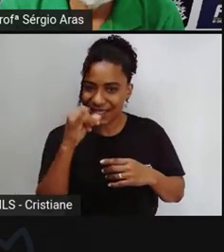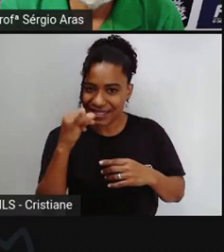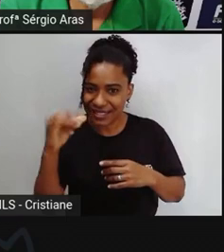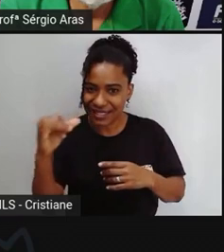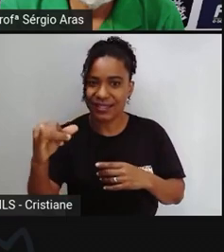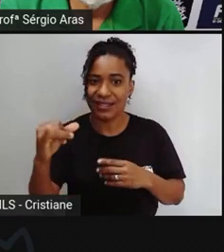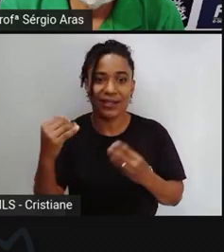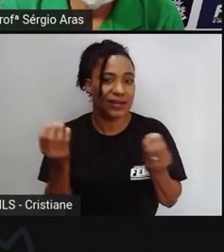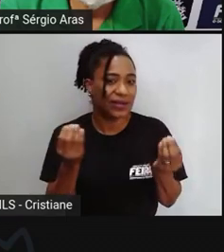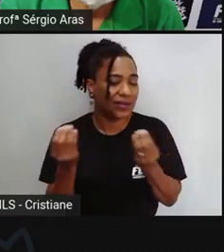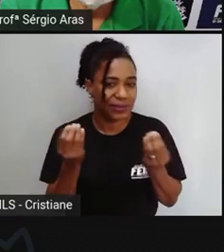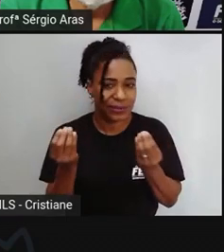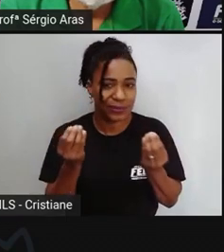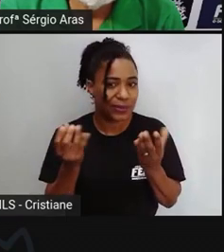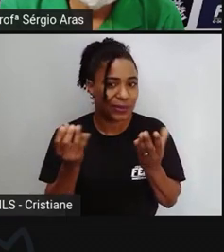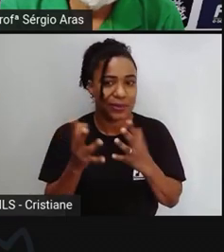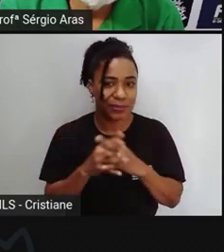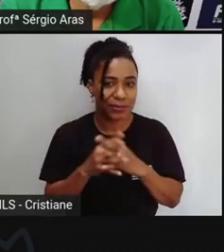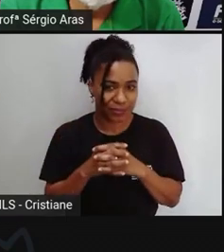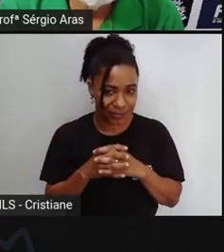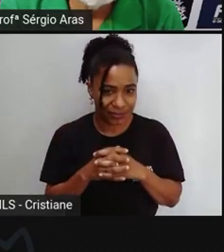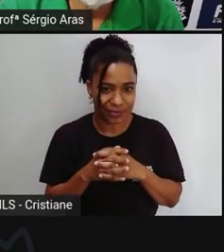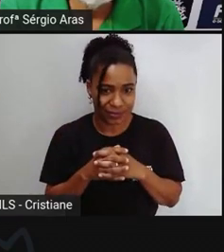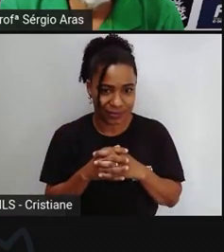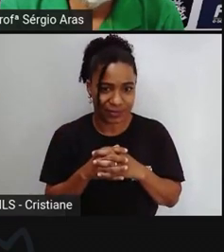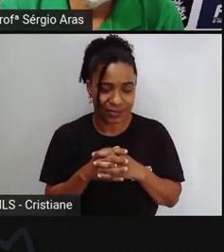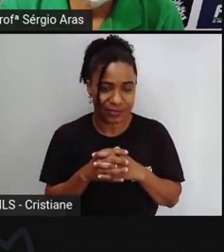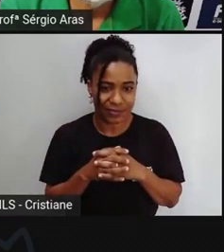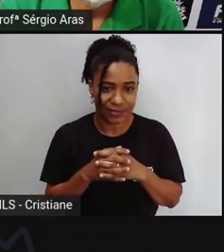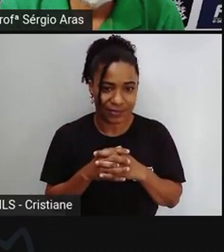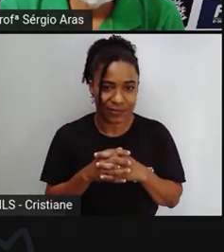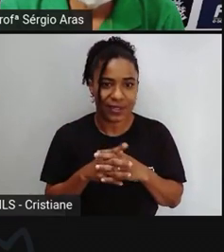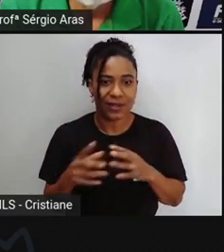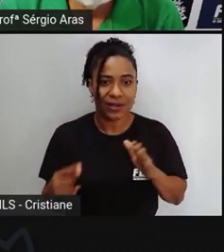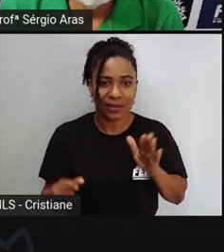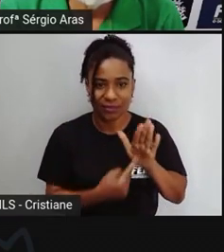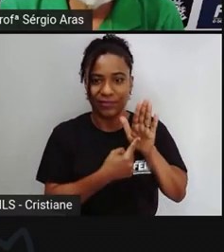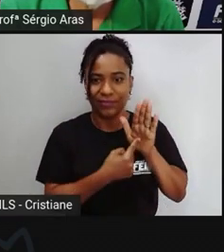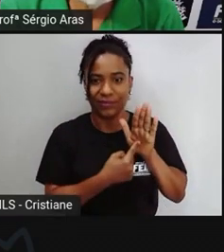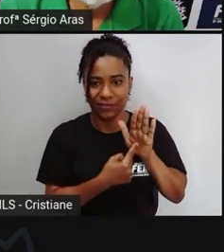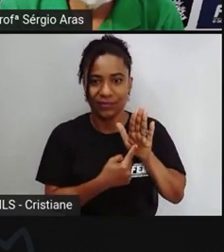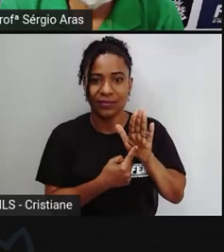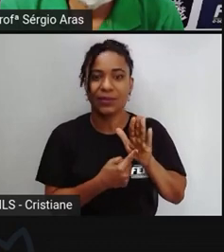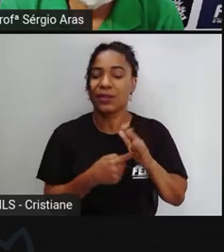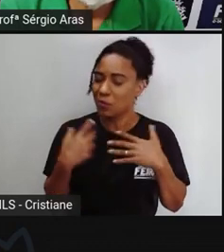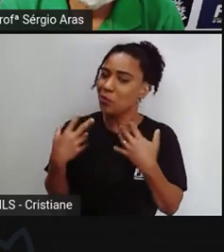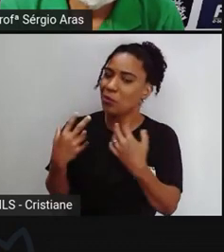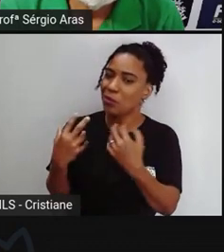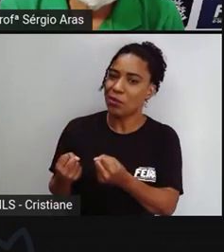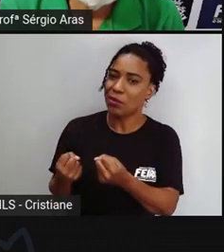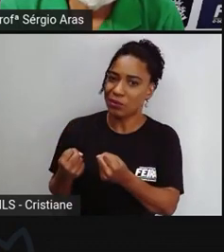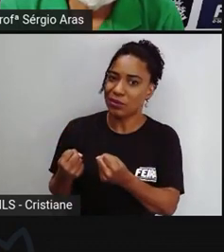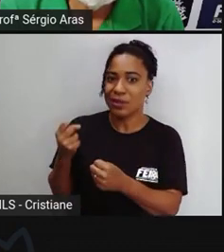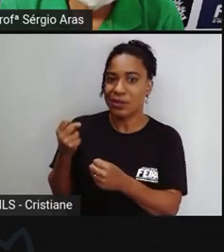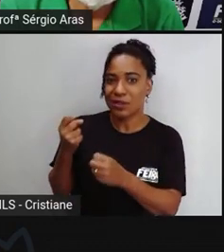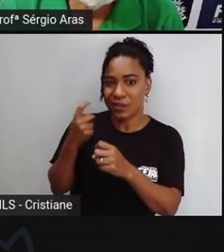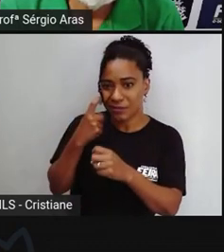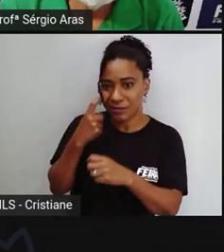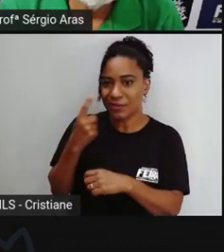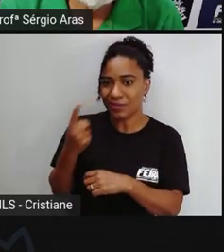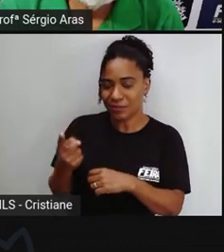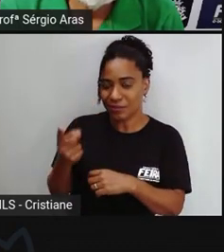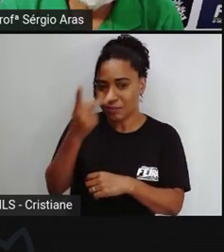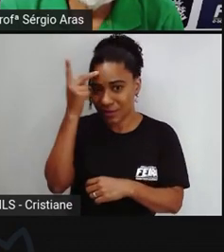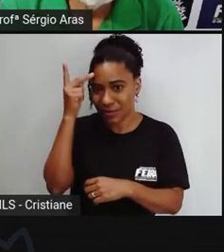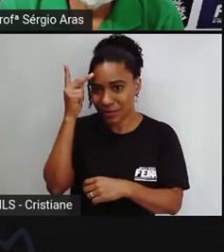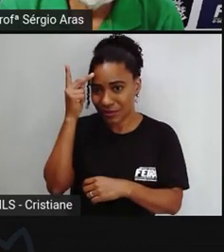por outro lado eu fico um pouco tocado eu sei que o senhor falou eu concordo com o senhor quando o senhor disse que as pessoas não deviam nem estar